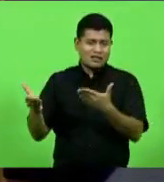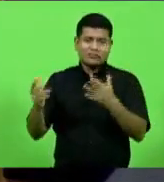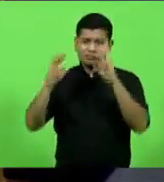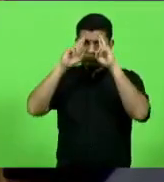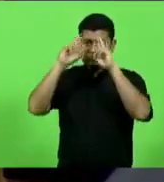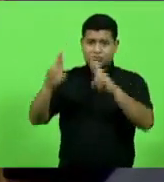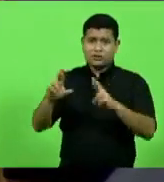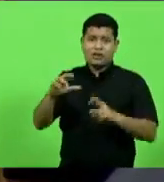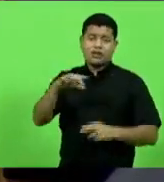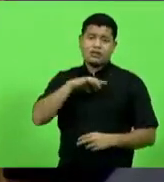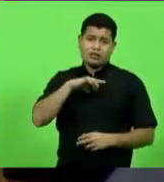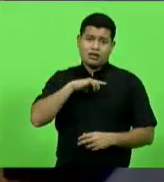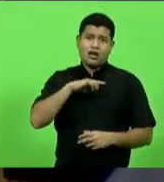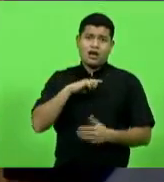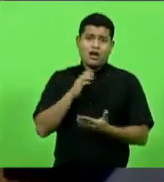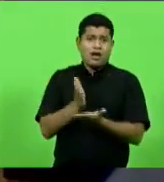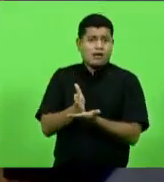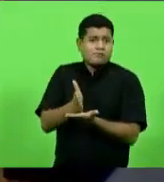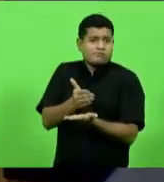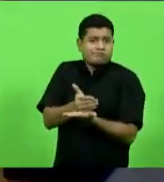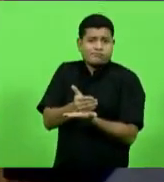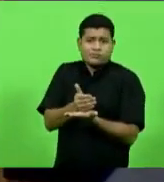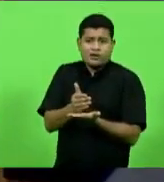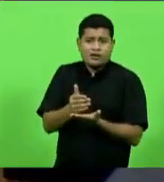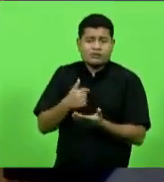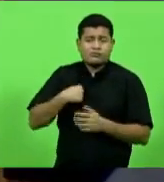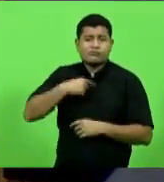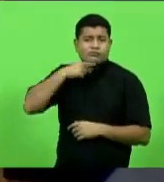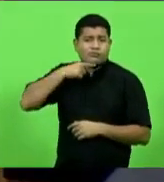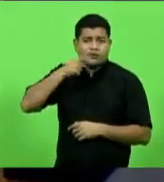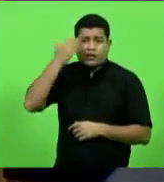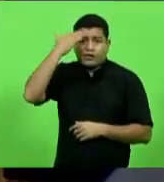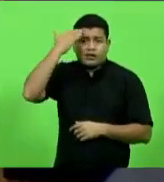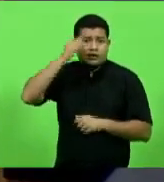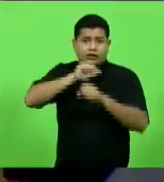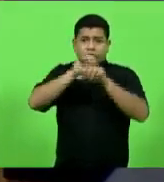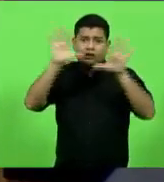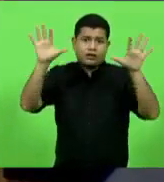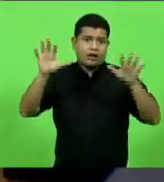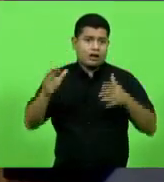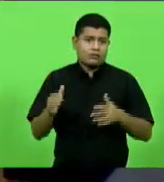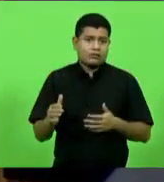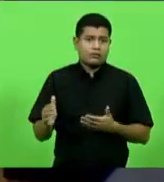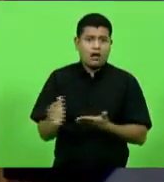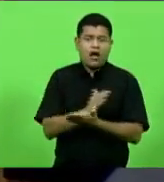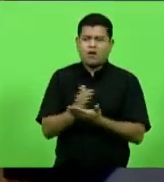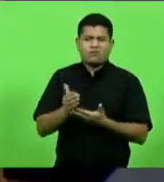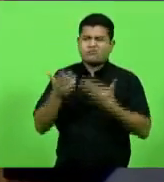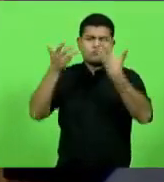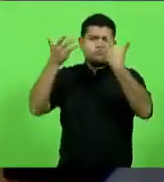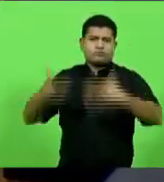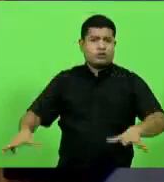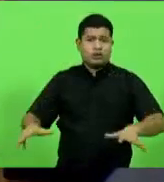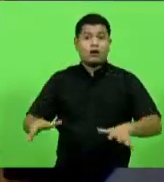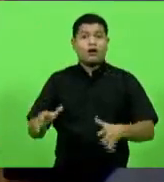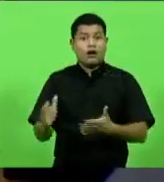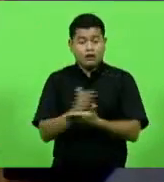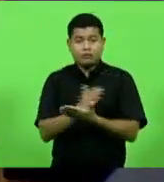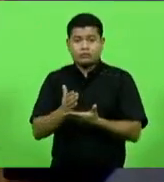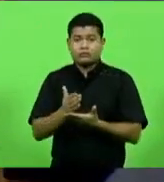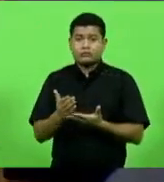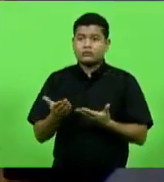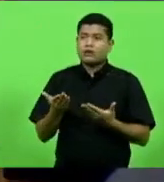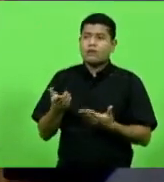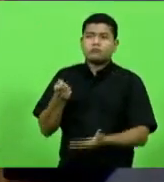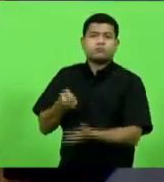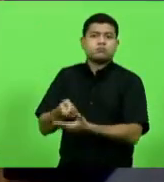tem parte do público da imprensa que não entende isso. Uns não vão querer entender nunca, e outros vão nos cobrar,